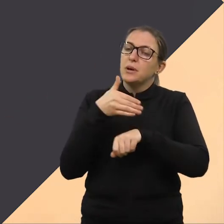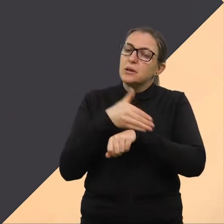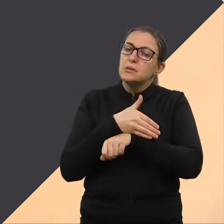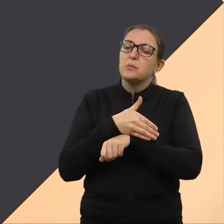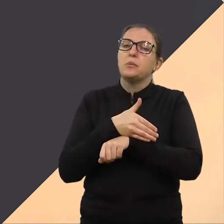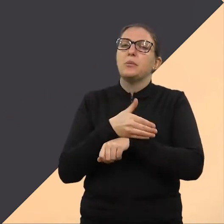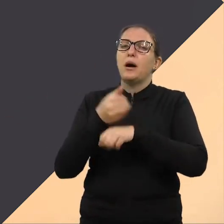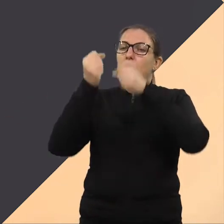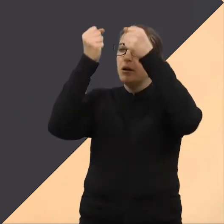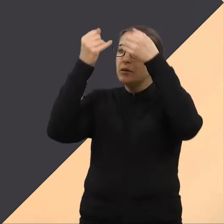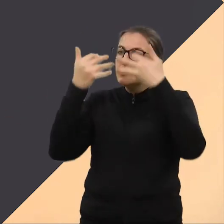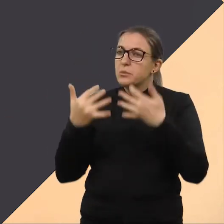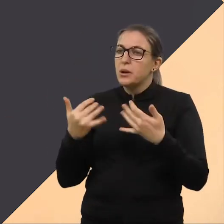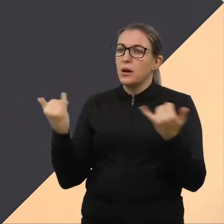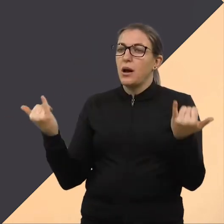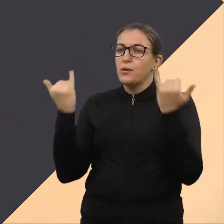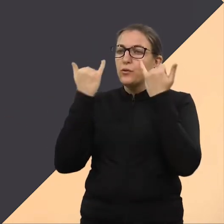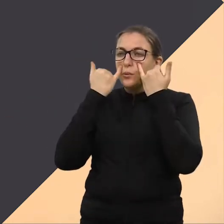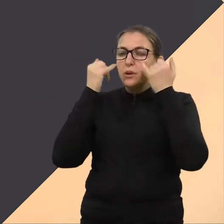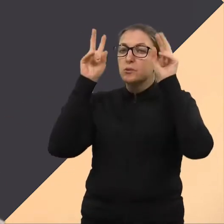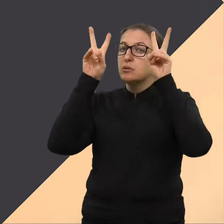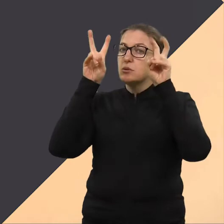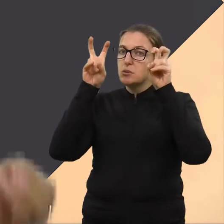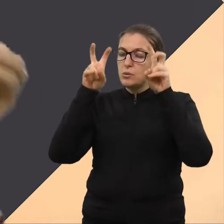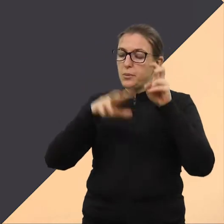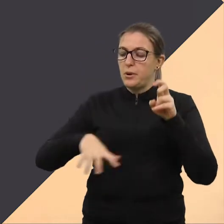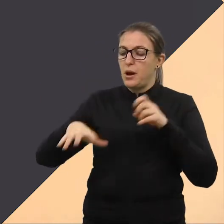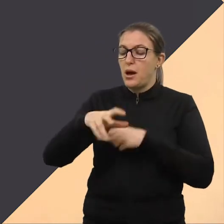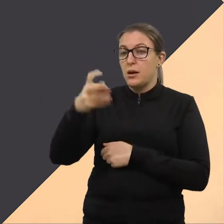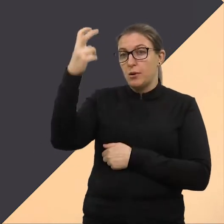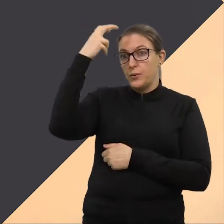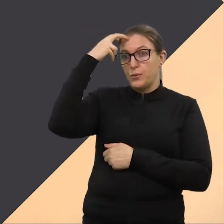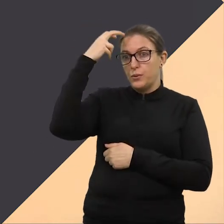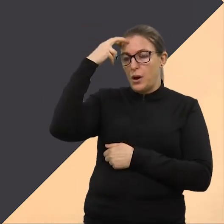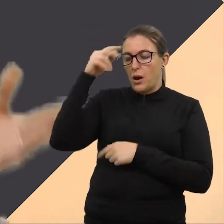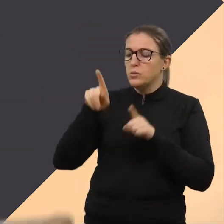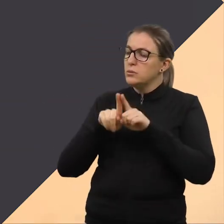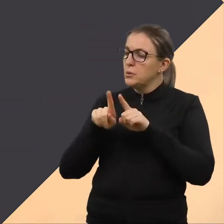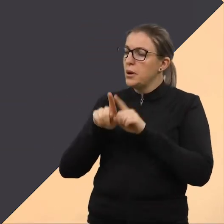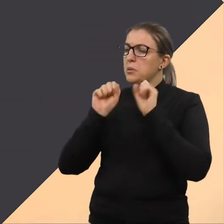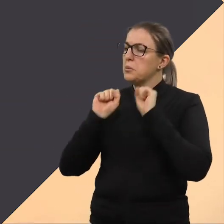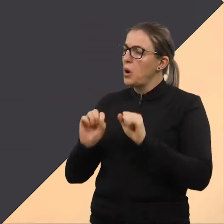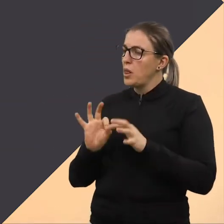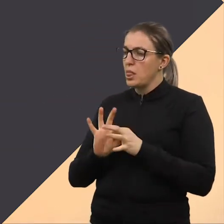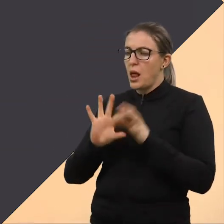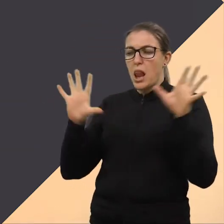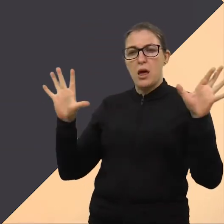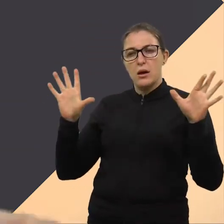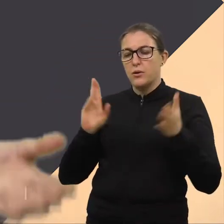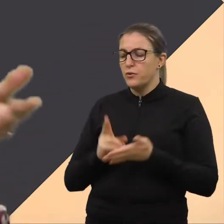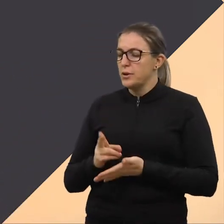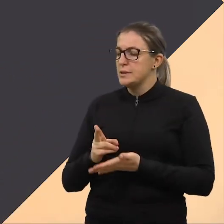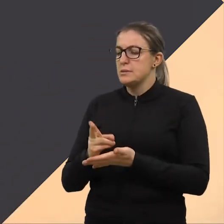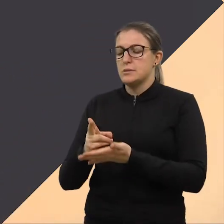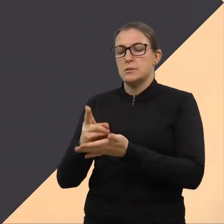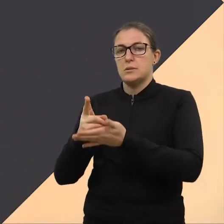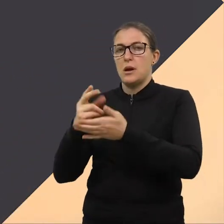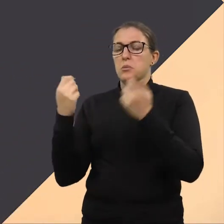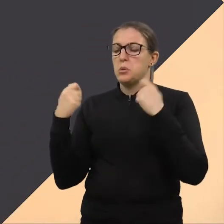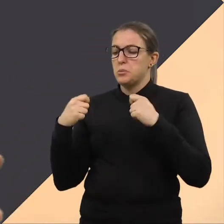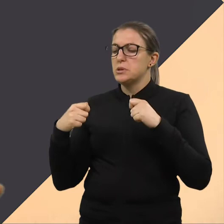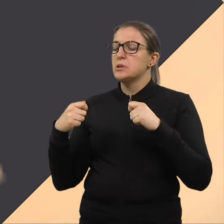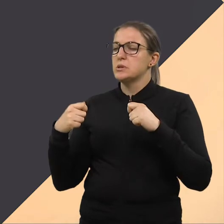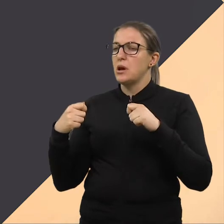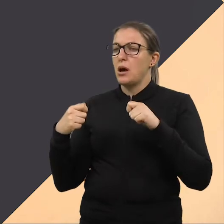trazido para nós algumas informações do setor cultural, esse setor tão importante. E sinta-se à vontade também para estar